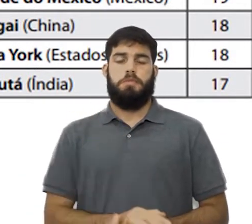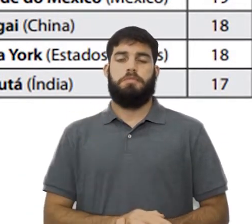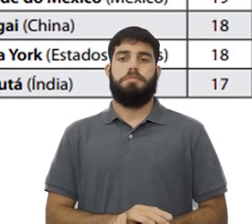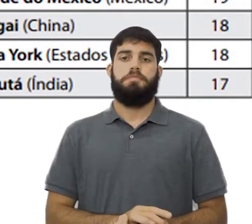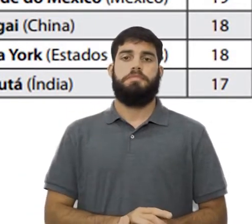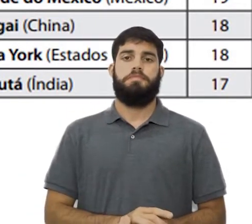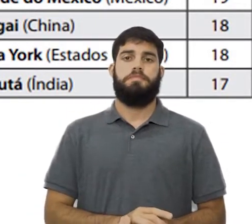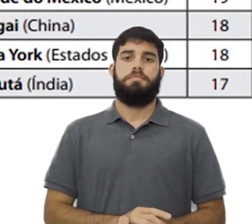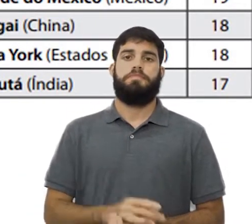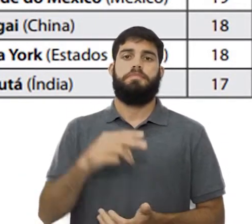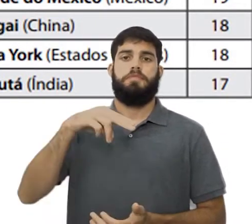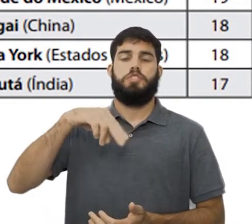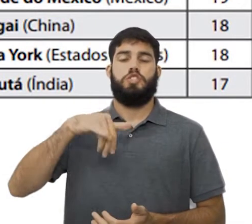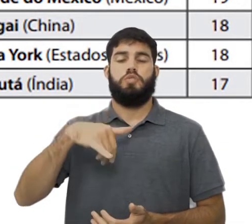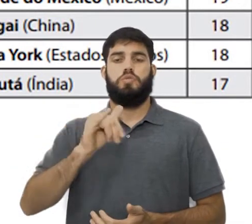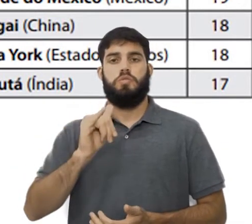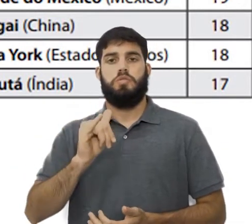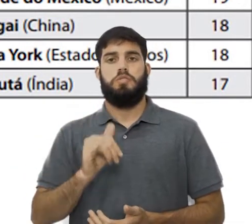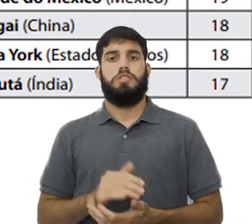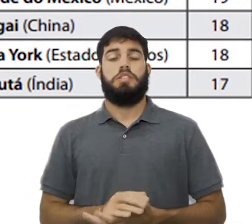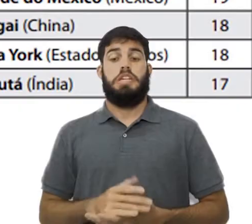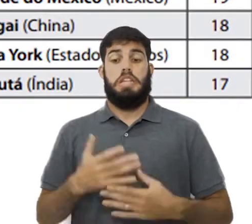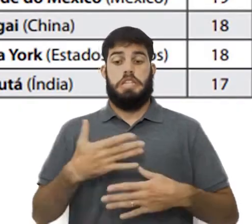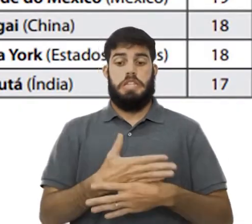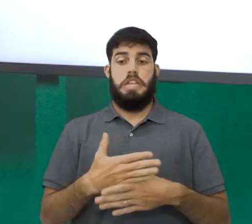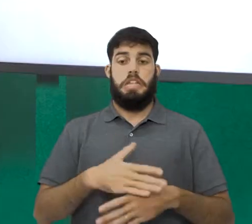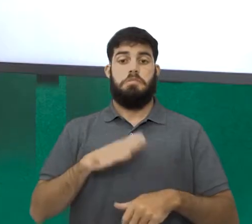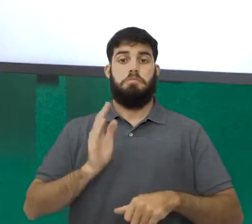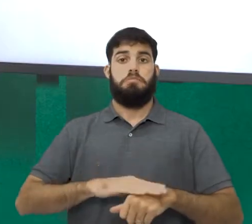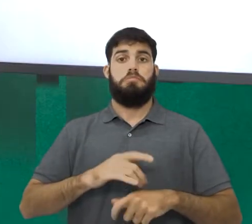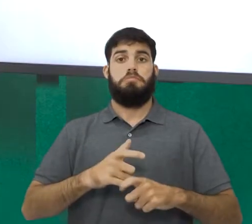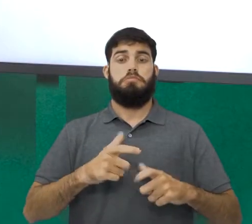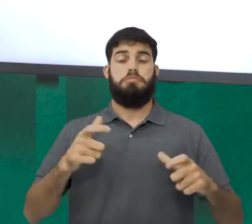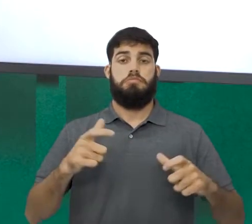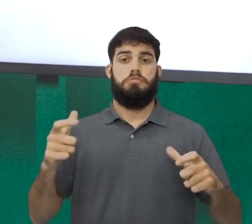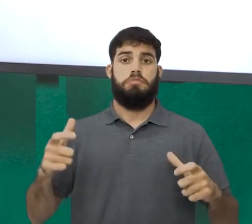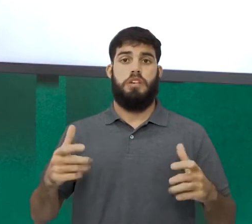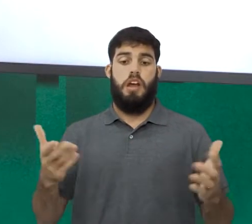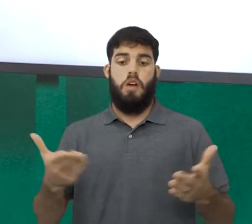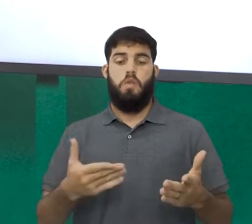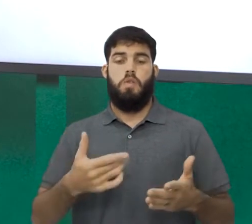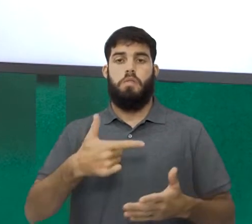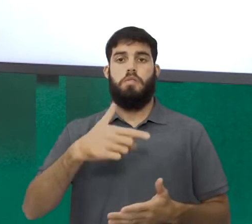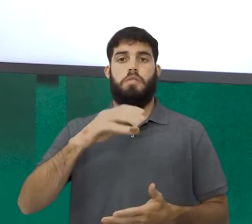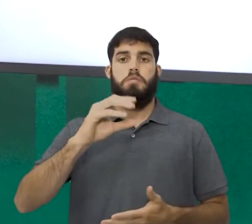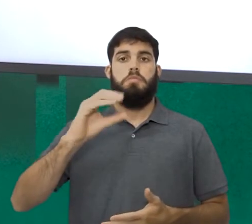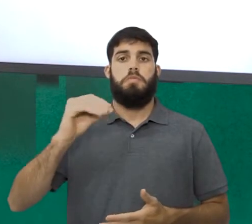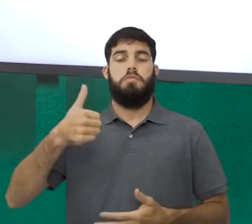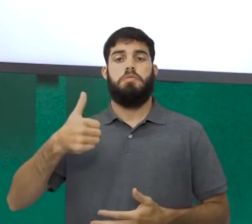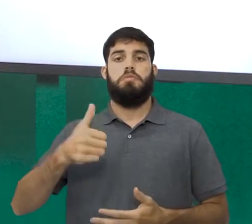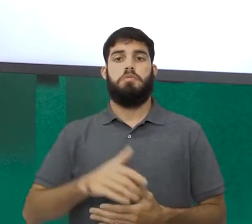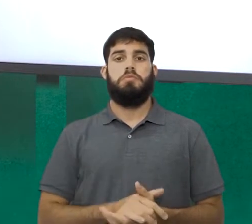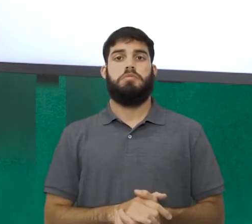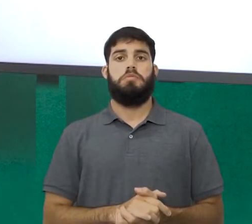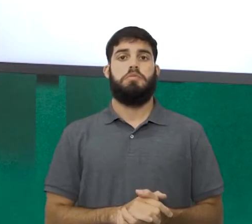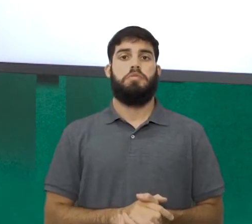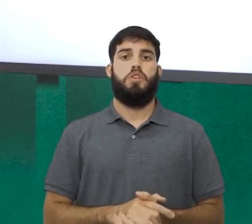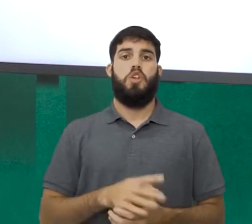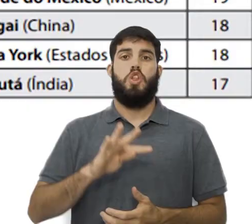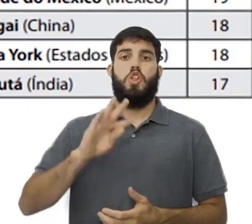juntamente com outros, que era a cidade mais populosa do planeta. Agora, em 2001, nós temos